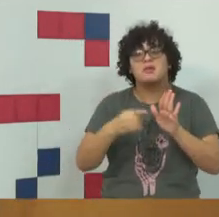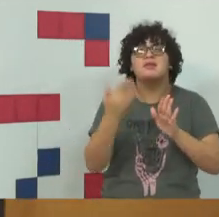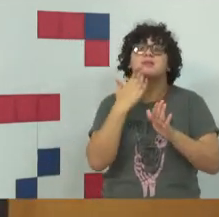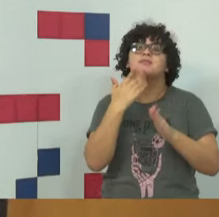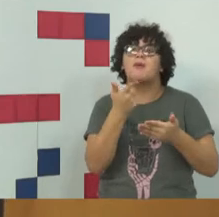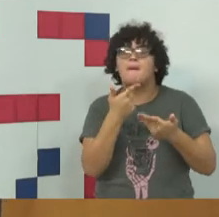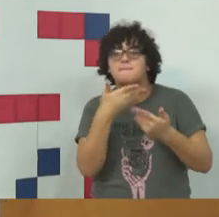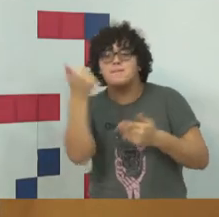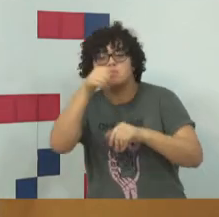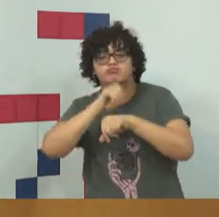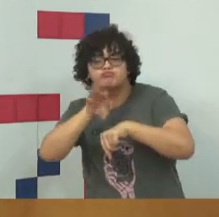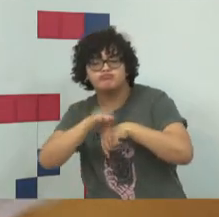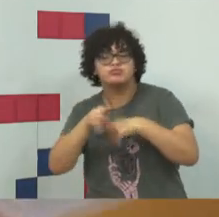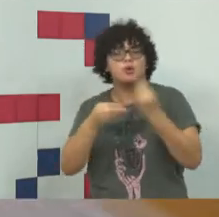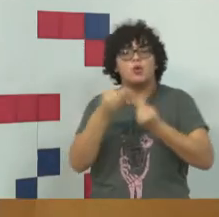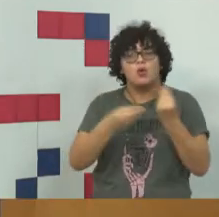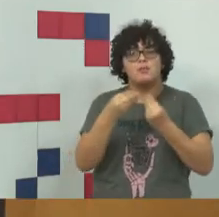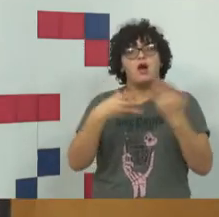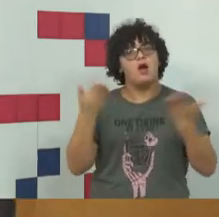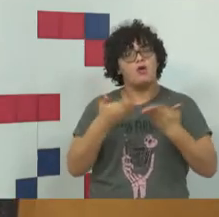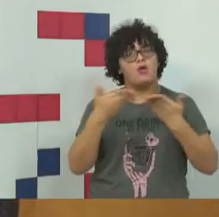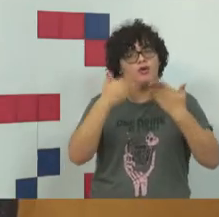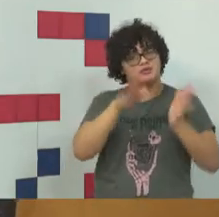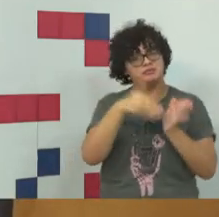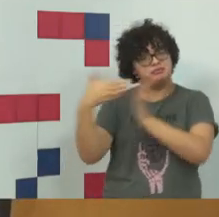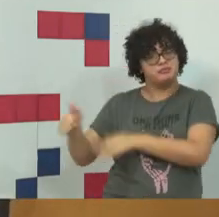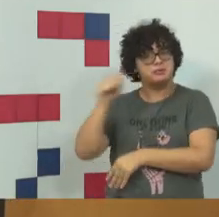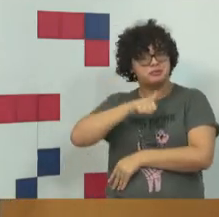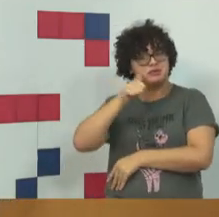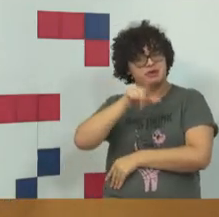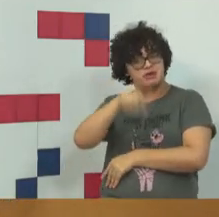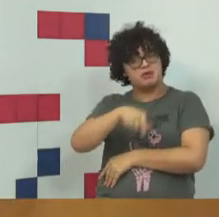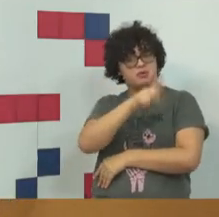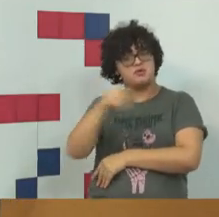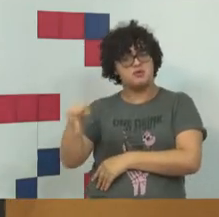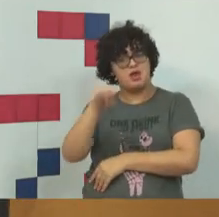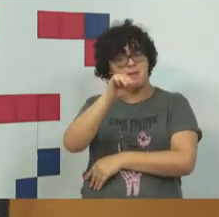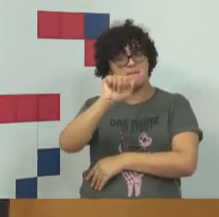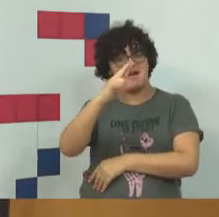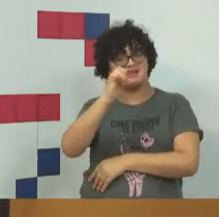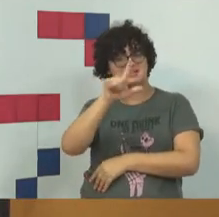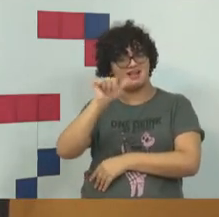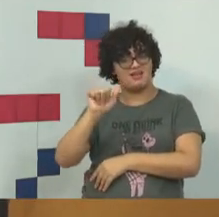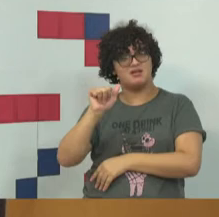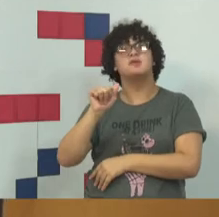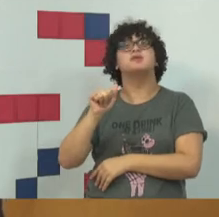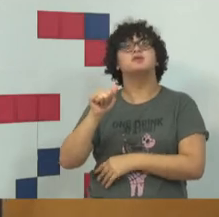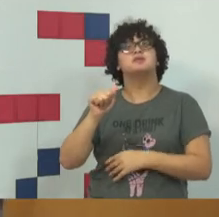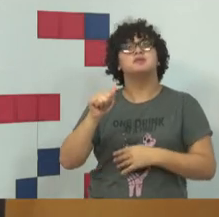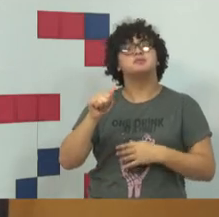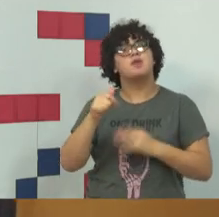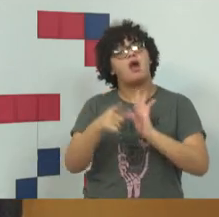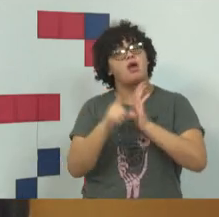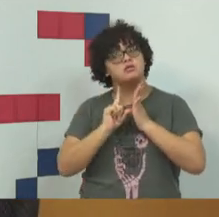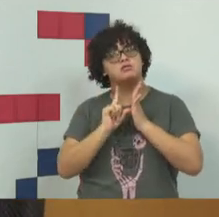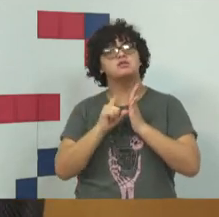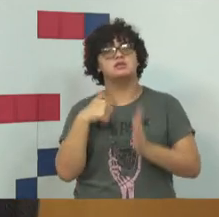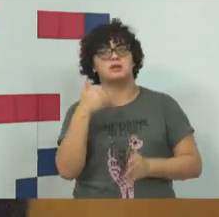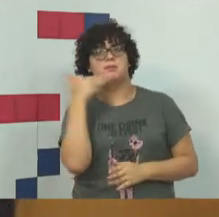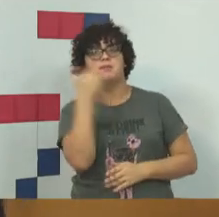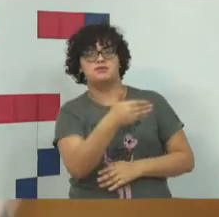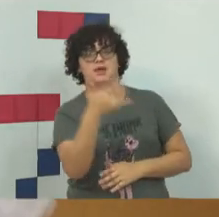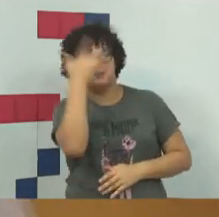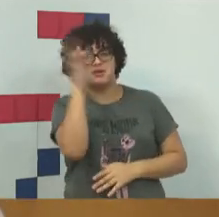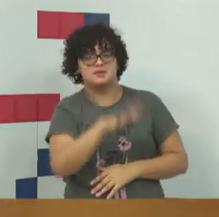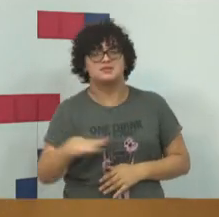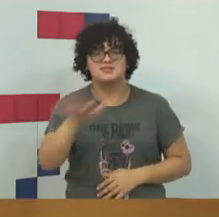esses tipos penais. Então, passando a palavra para a professora Marcela Viotti. Antes, eu vou pedir para o